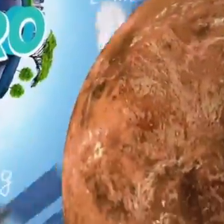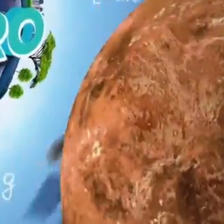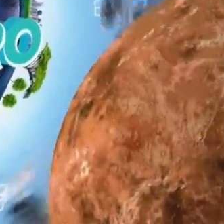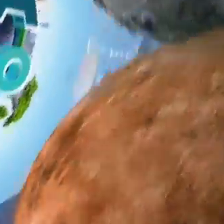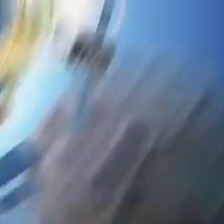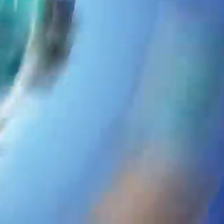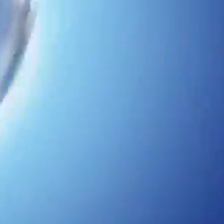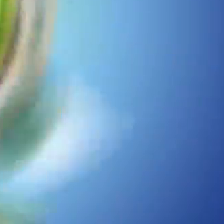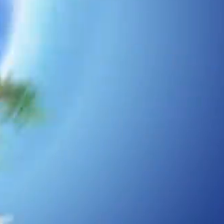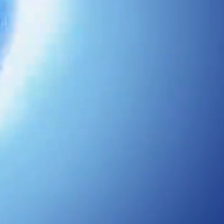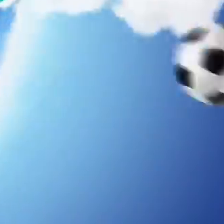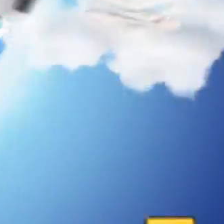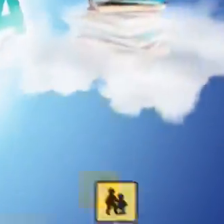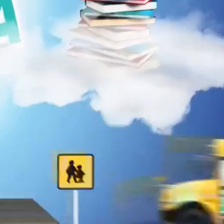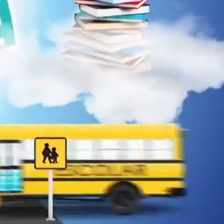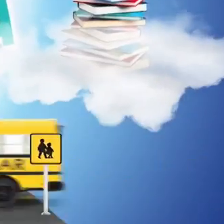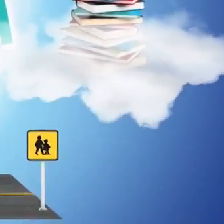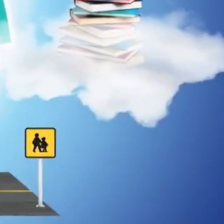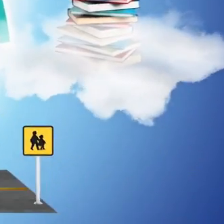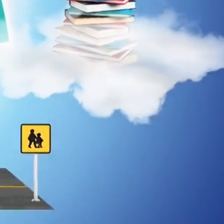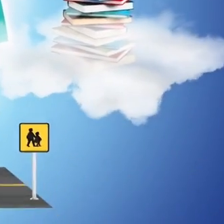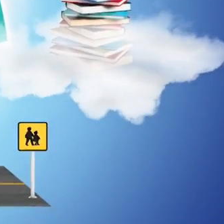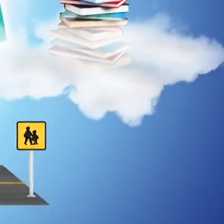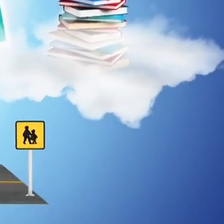Tchau. Tchau.